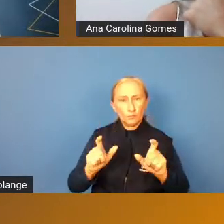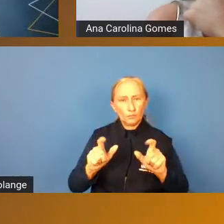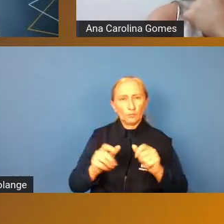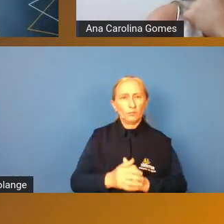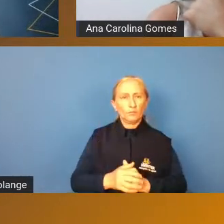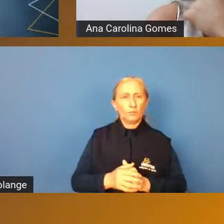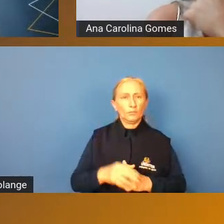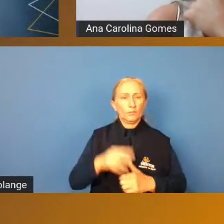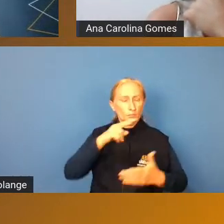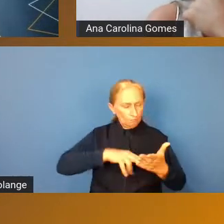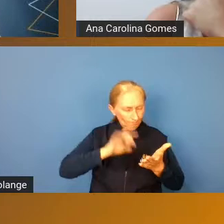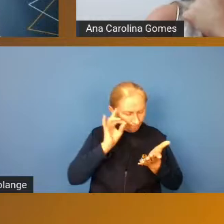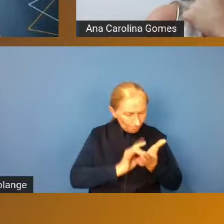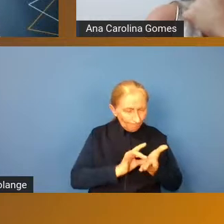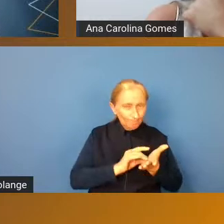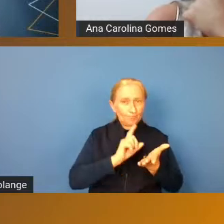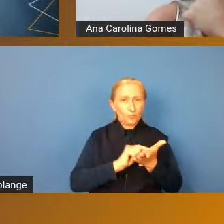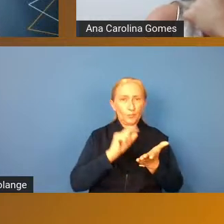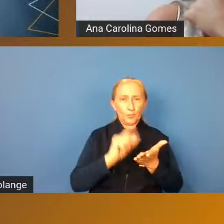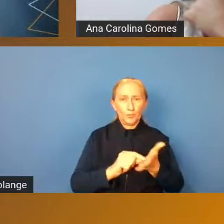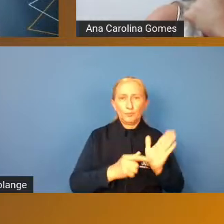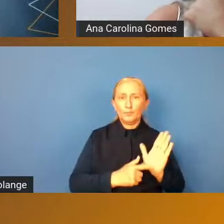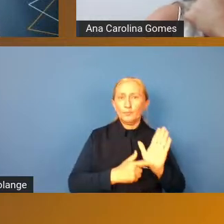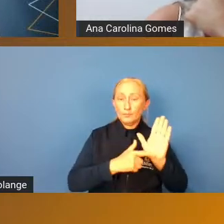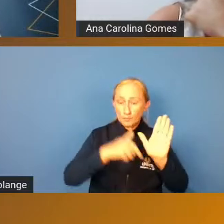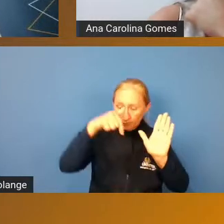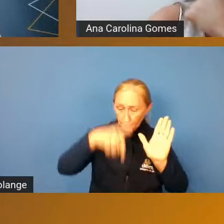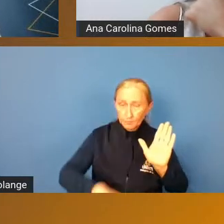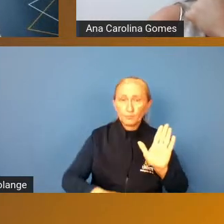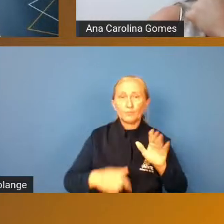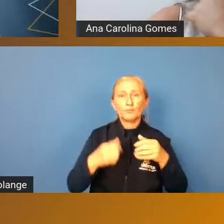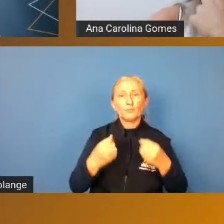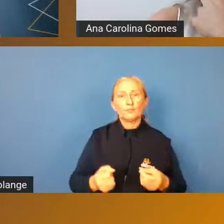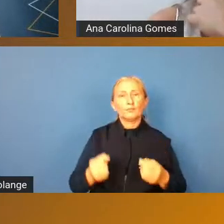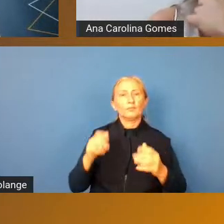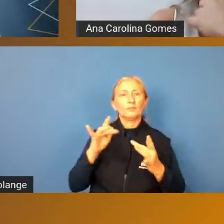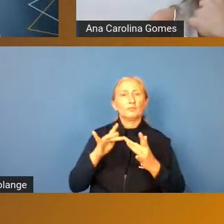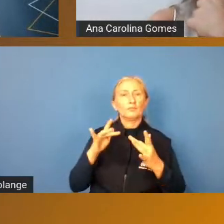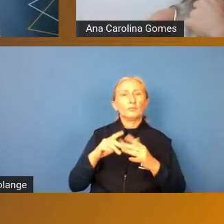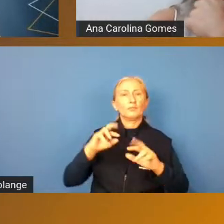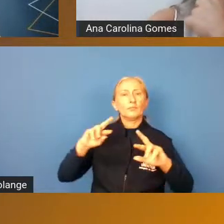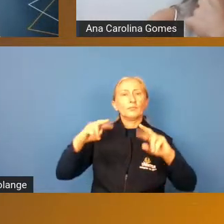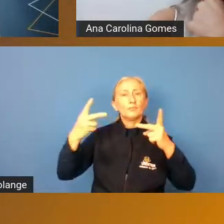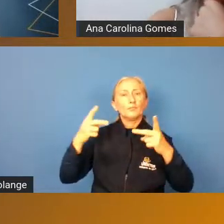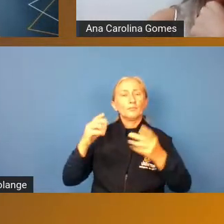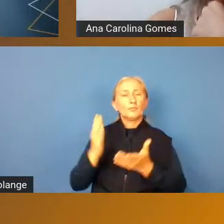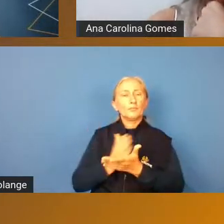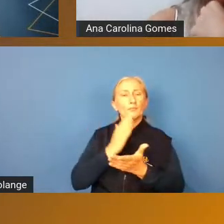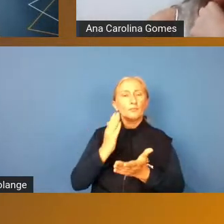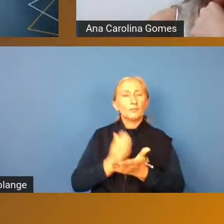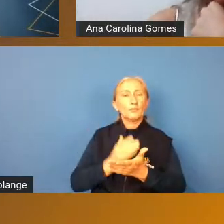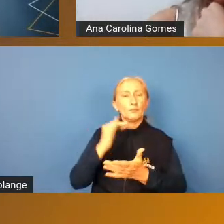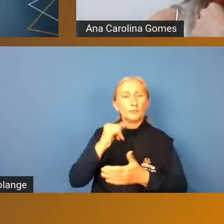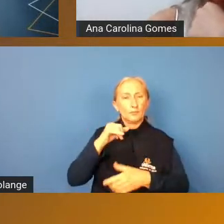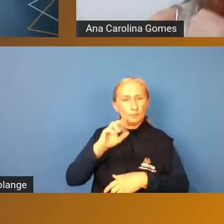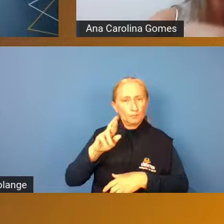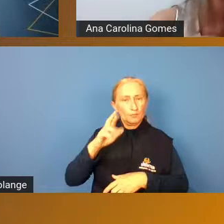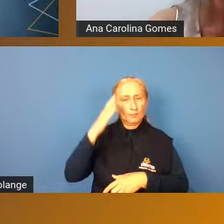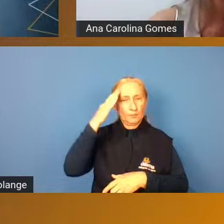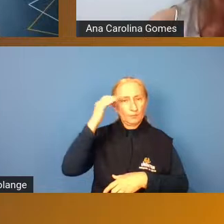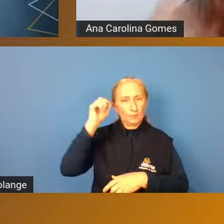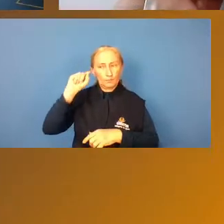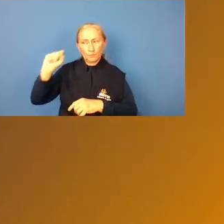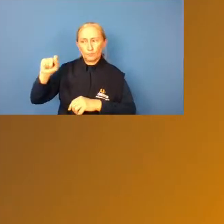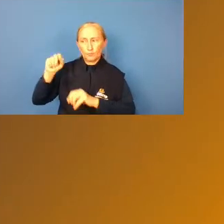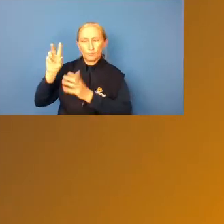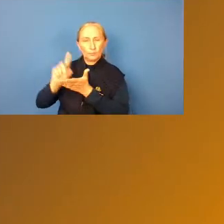ler na íntegra os artigos que foram apresentados aqui podem acessar o link do caderno intersaberes que os artigos estão